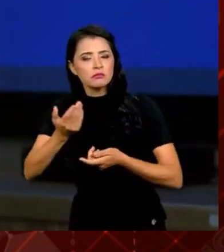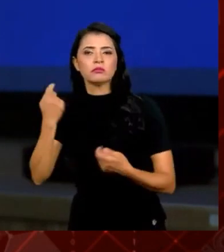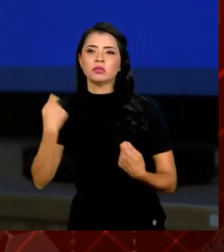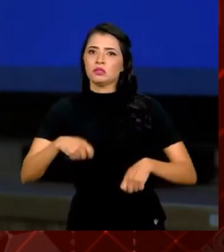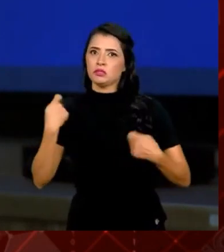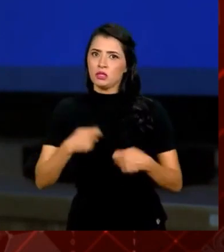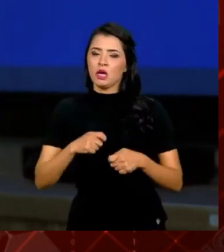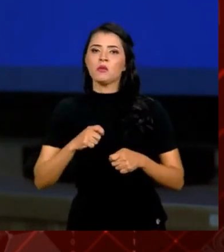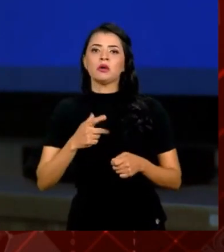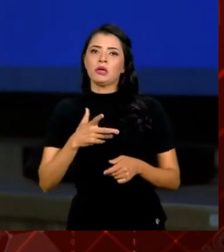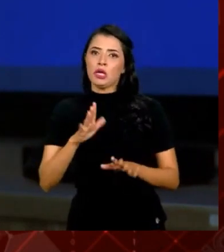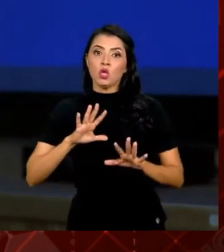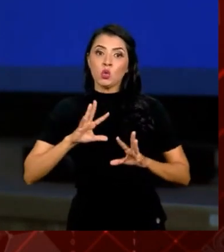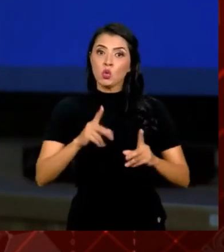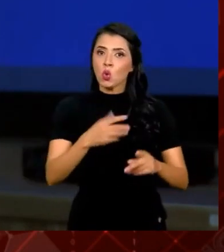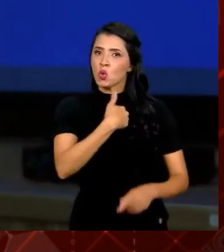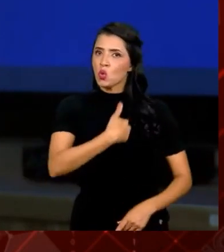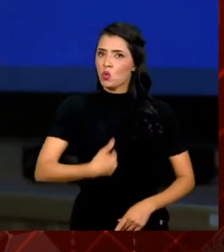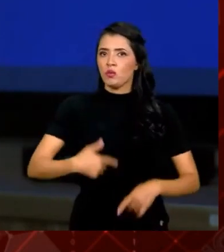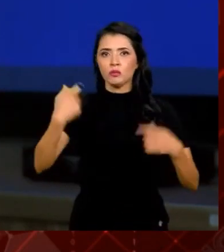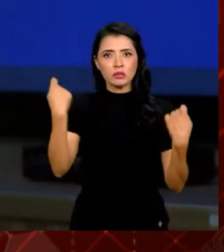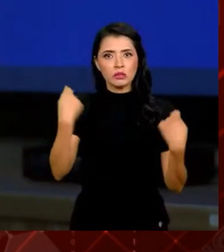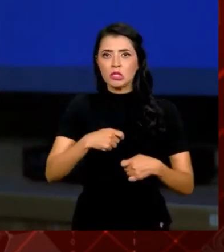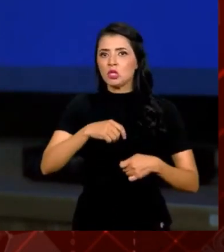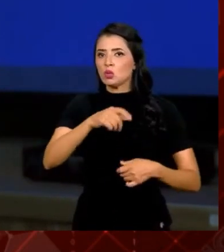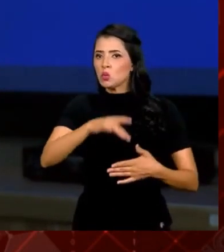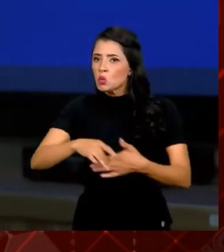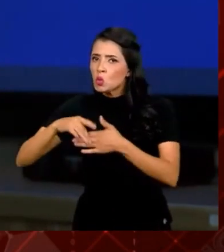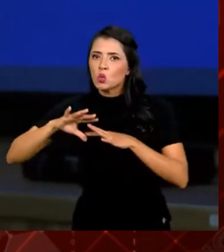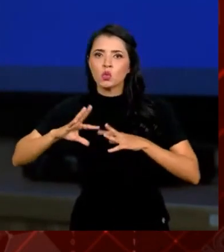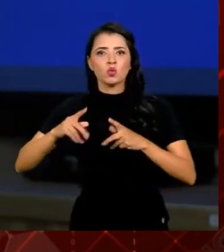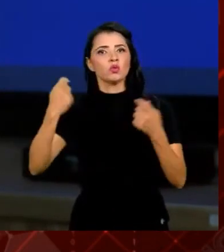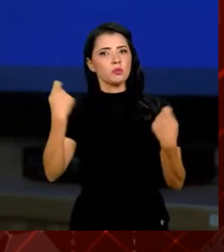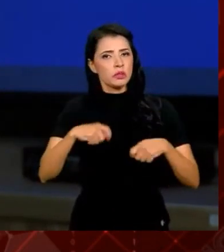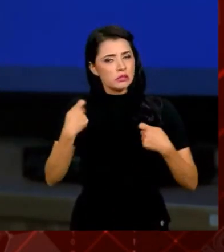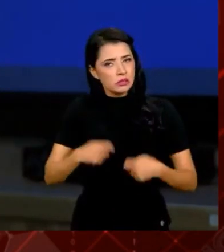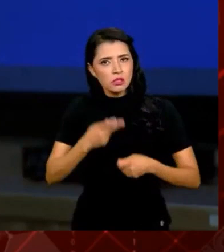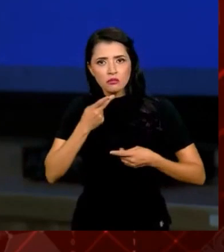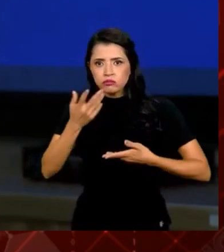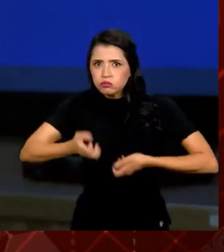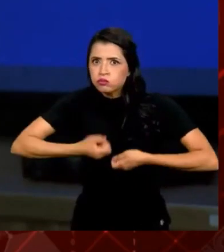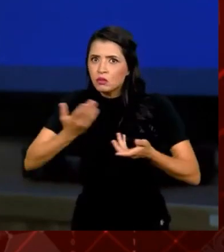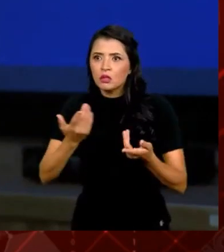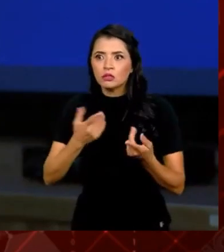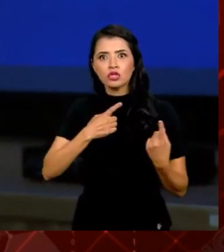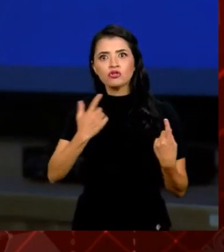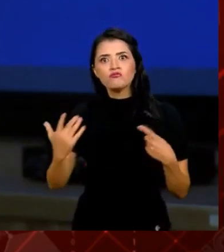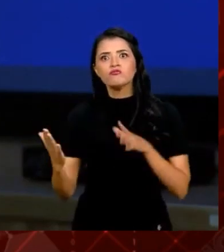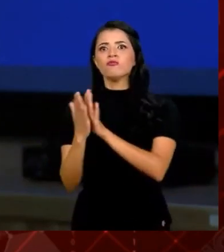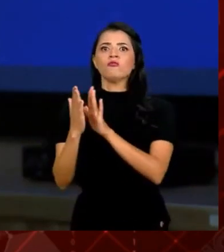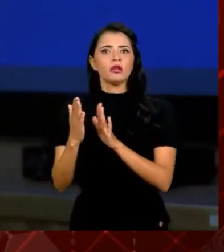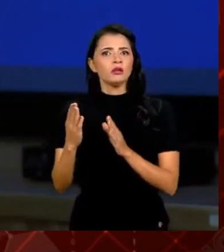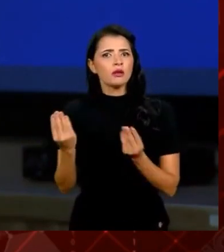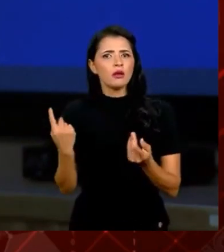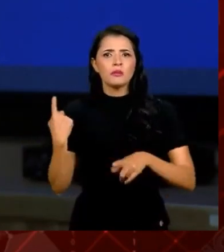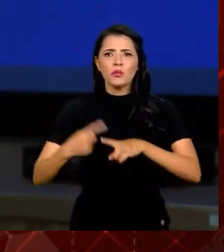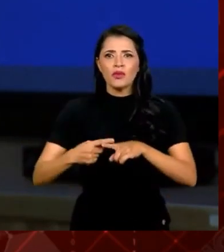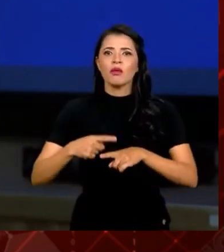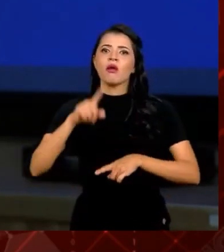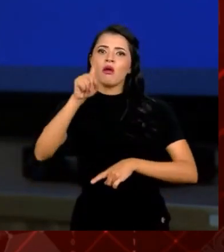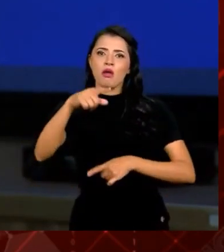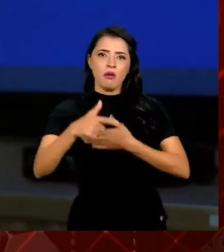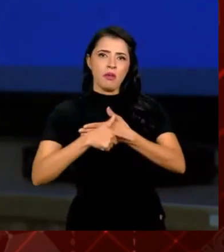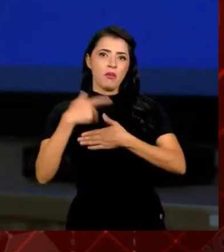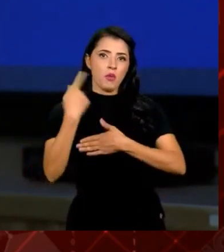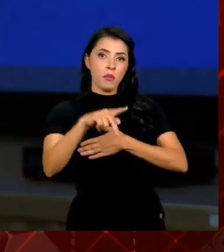pelo engajamento, governo tem que dizer, todos os dirigentes políticos têm que dizer, nós precisamos fazer um enfrentamento disso, porque, veja, é papel